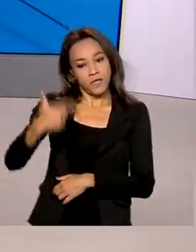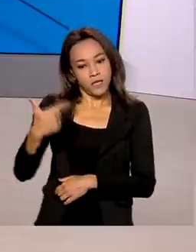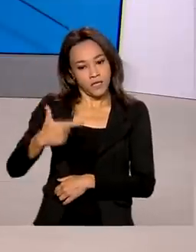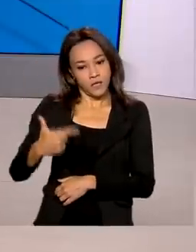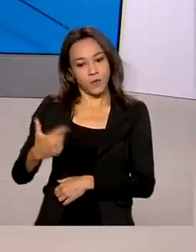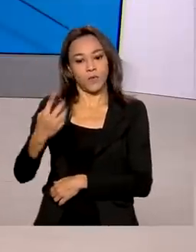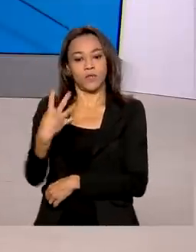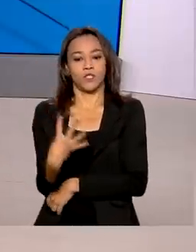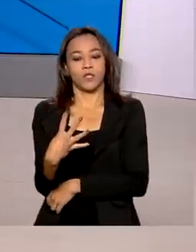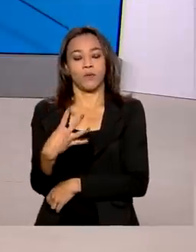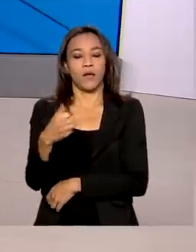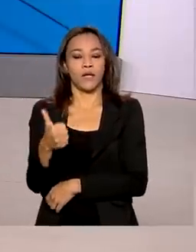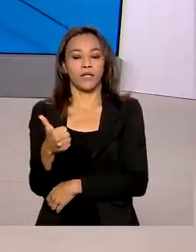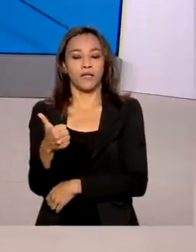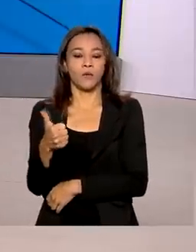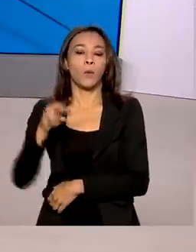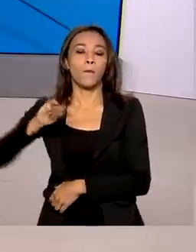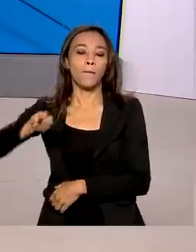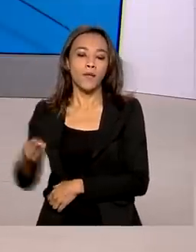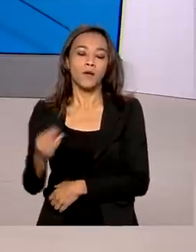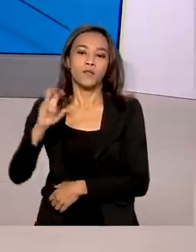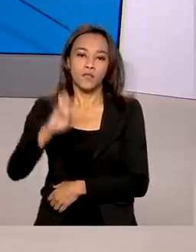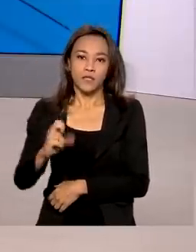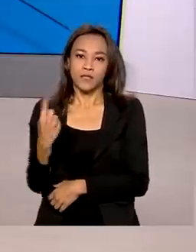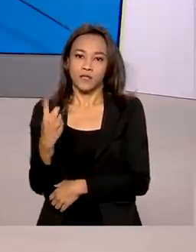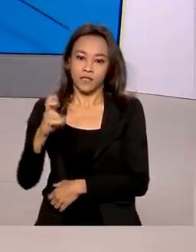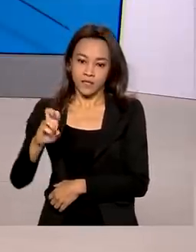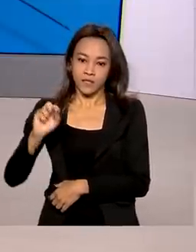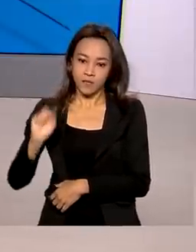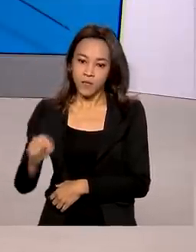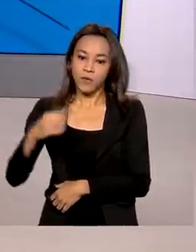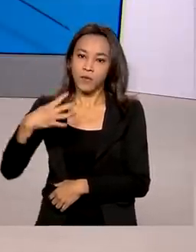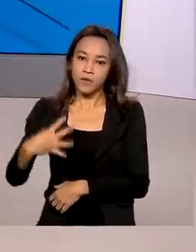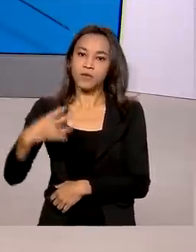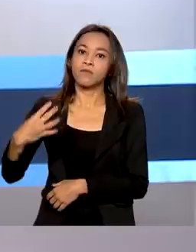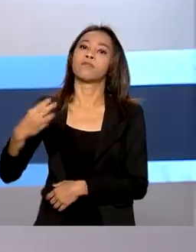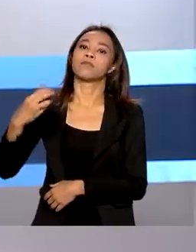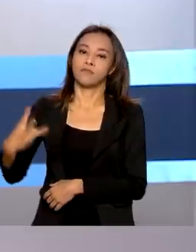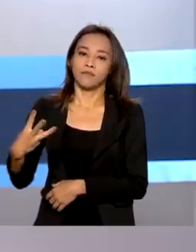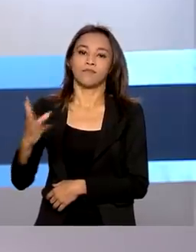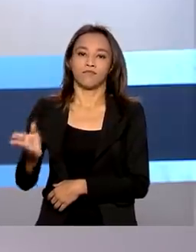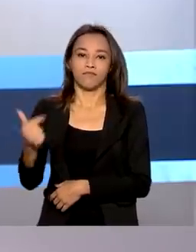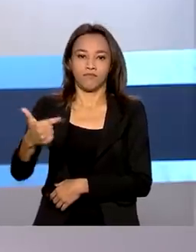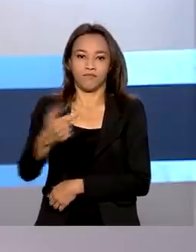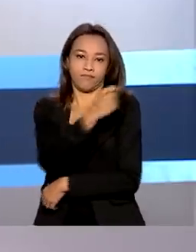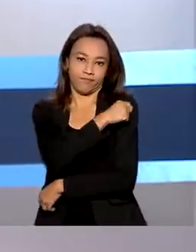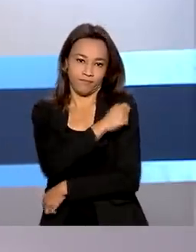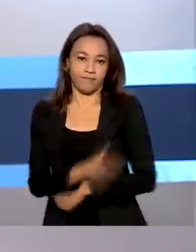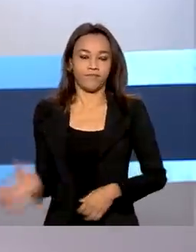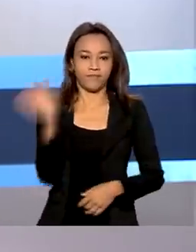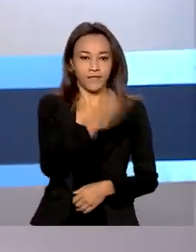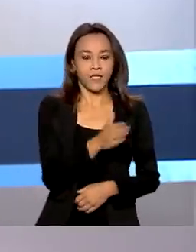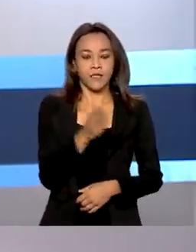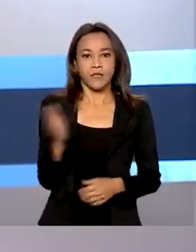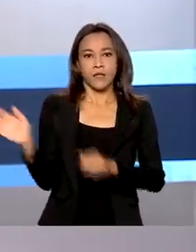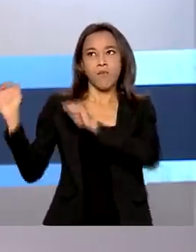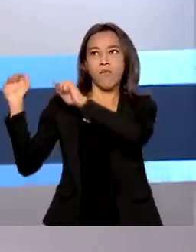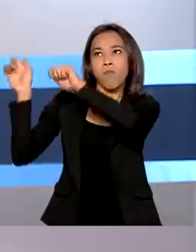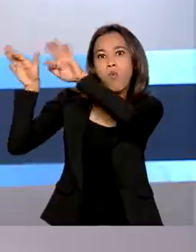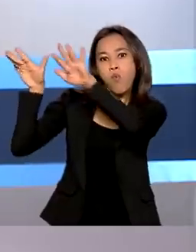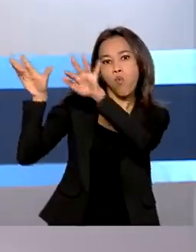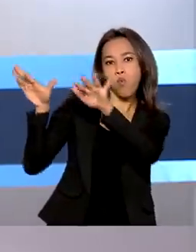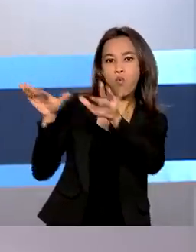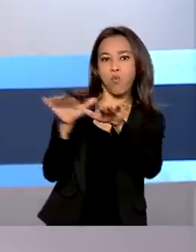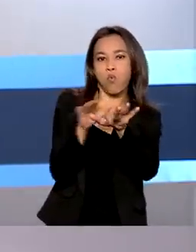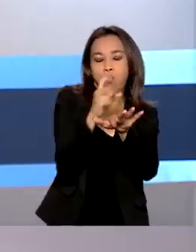é de 41 milhões 515 mil 443. A onda de frio intenso que atingiu o